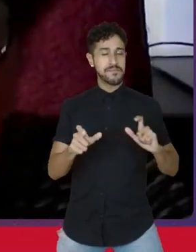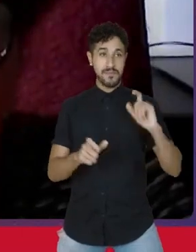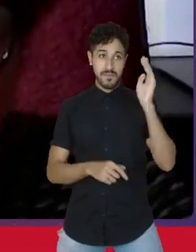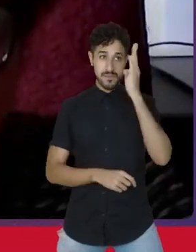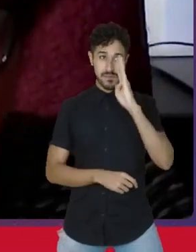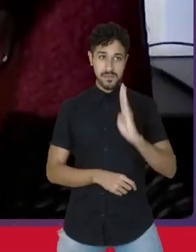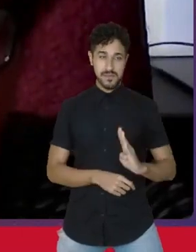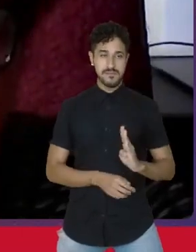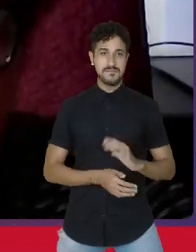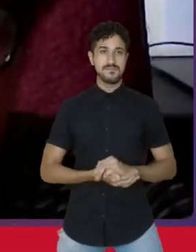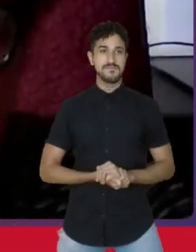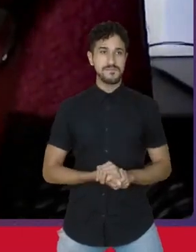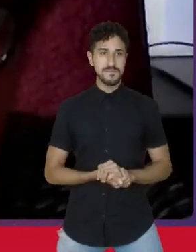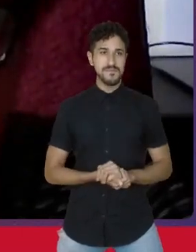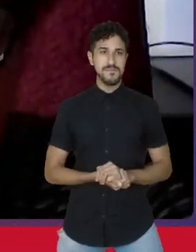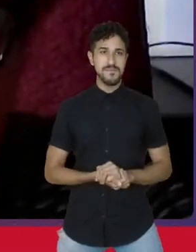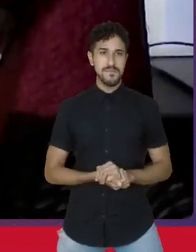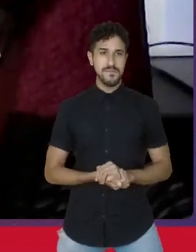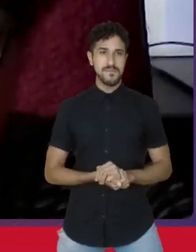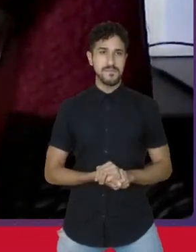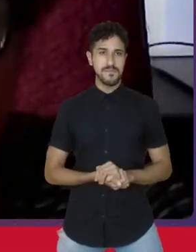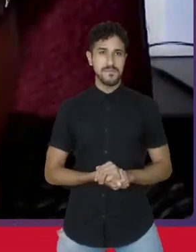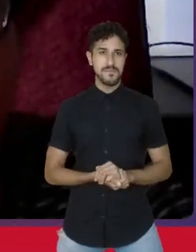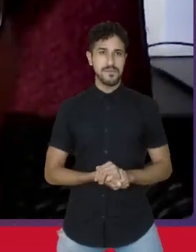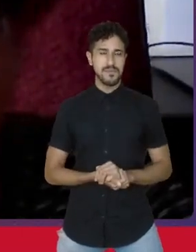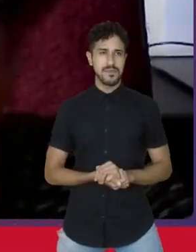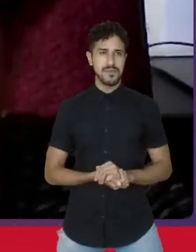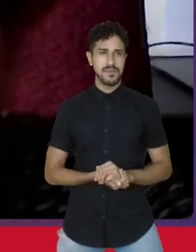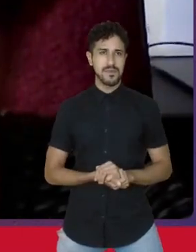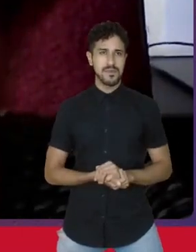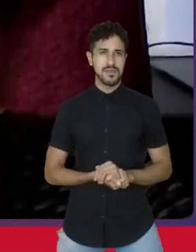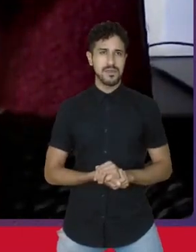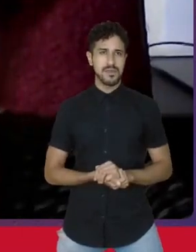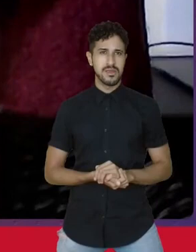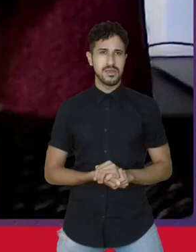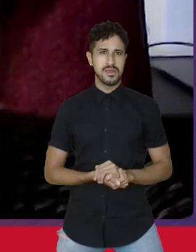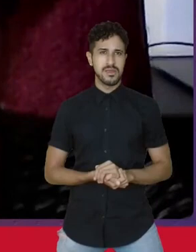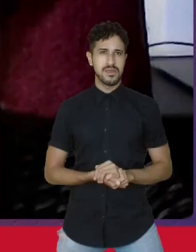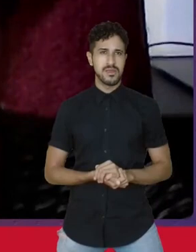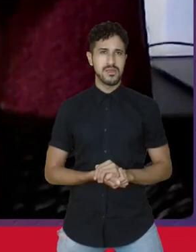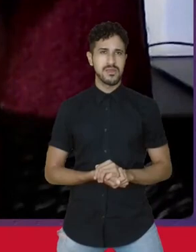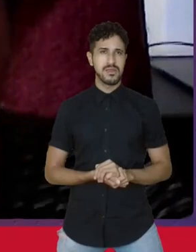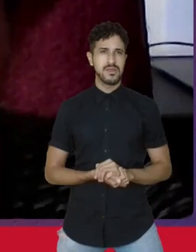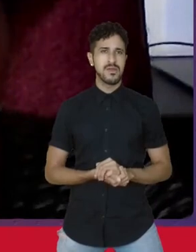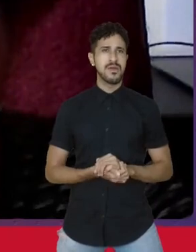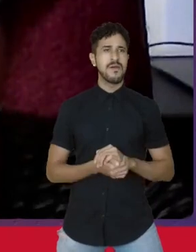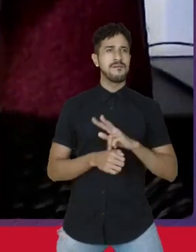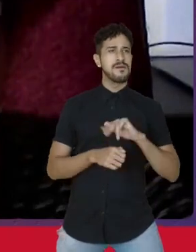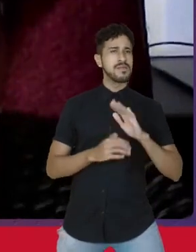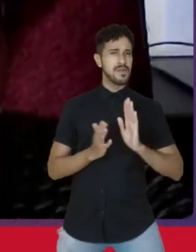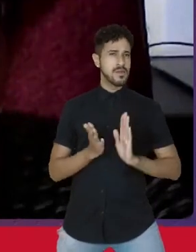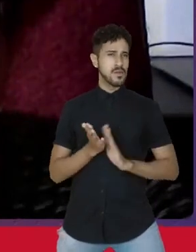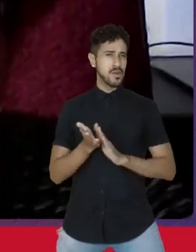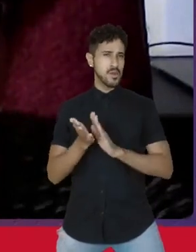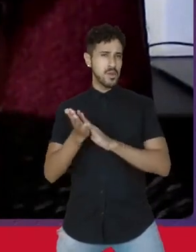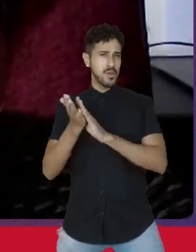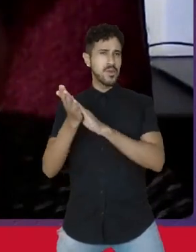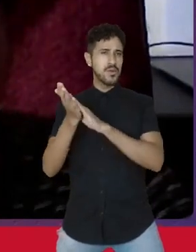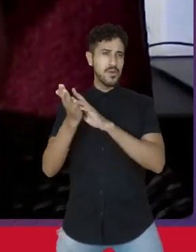do Brasil. A chamada vai ser para a comemoração, com certeza.